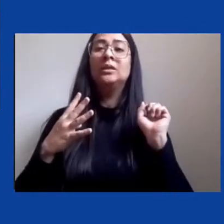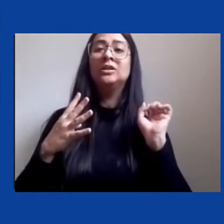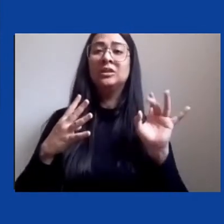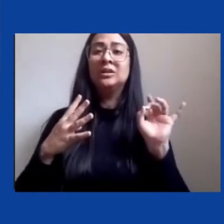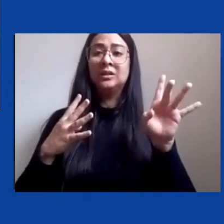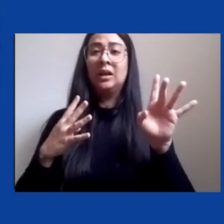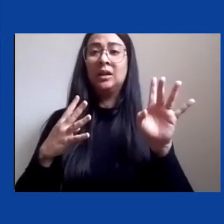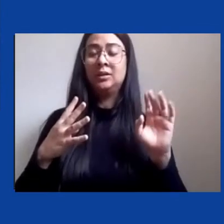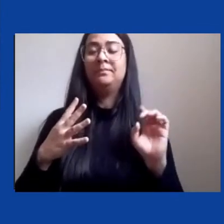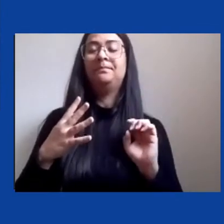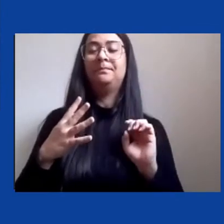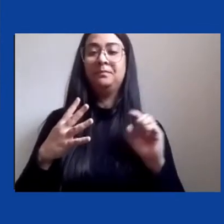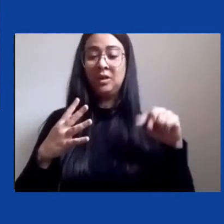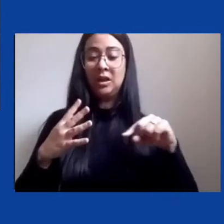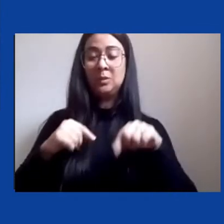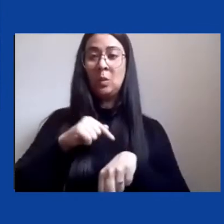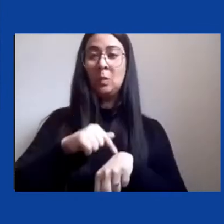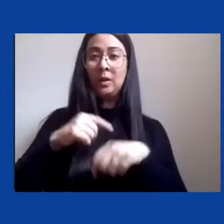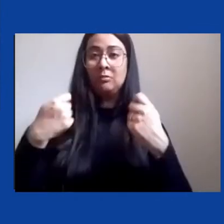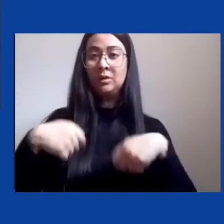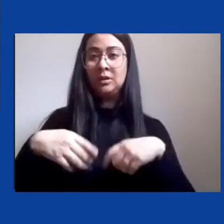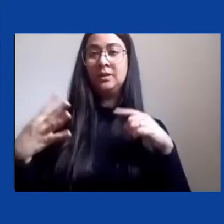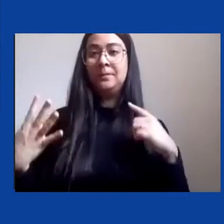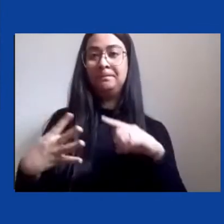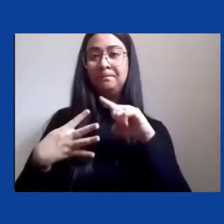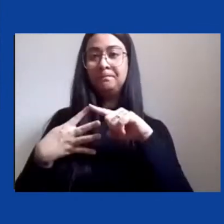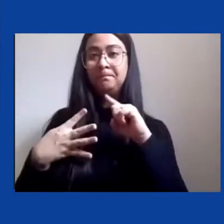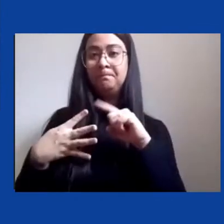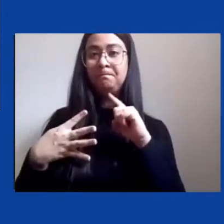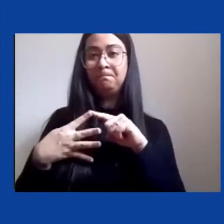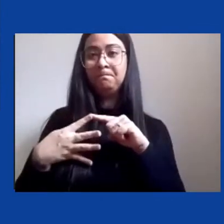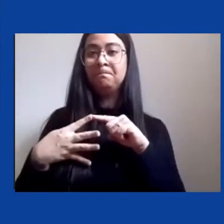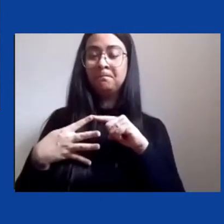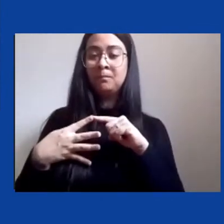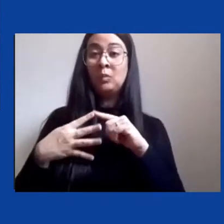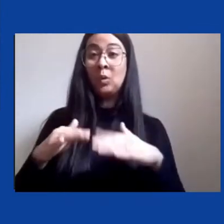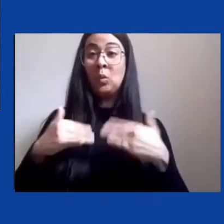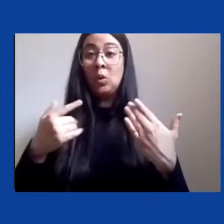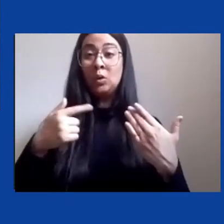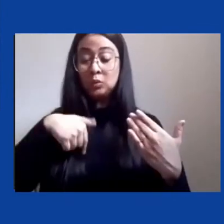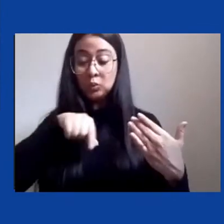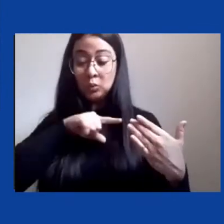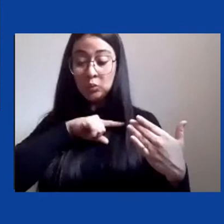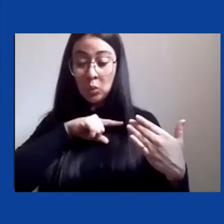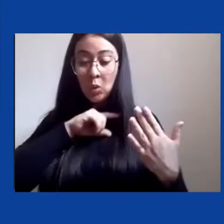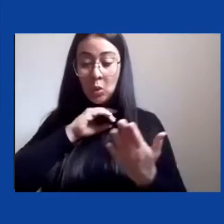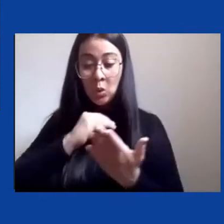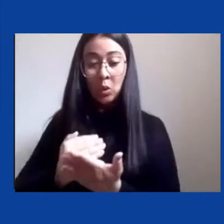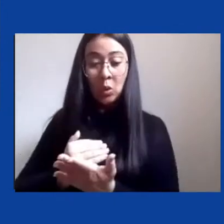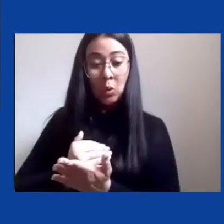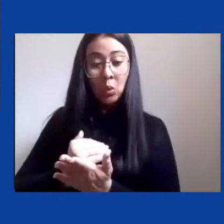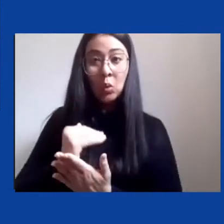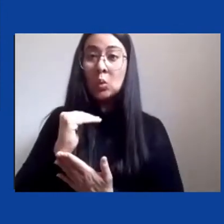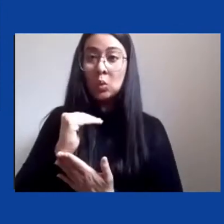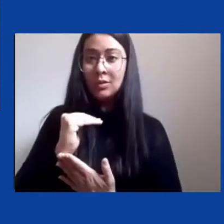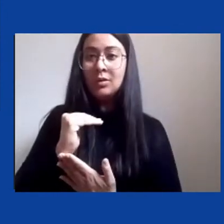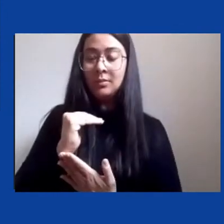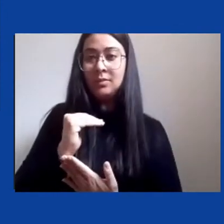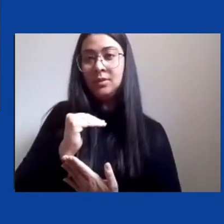primeiro deles é quando a gente inicia verdadeiramente a